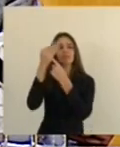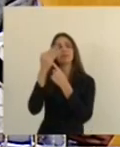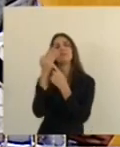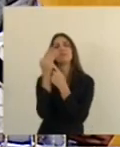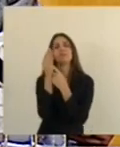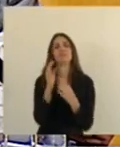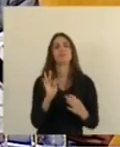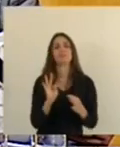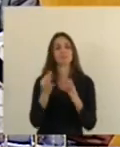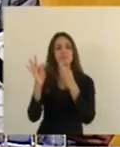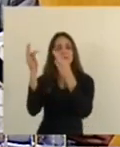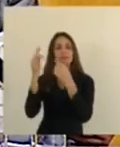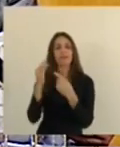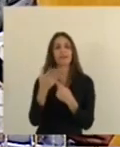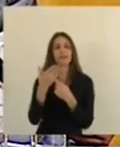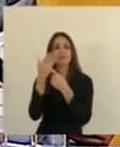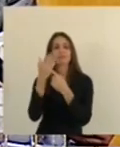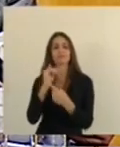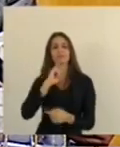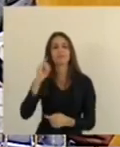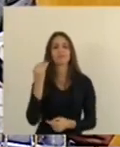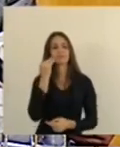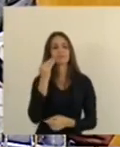deputada janete sá como vota